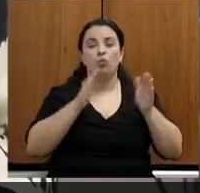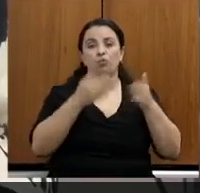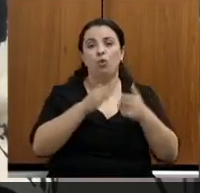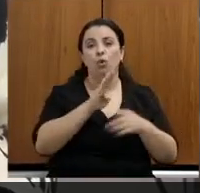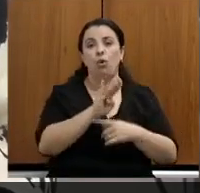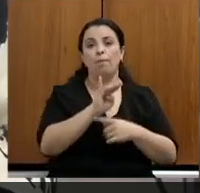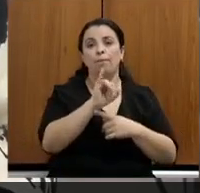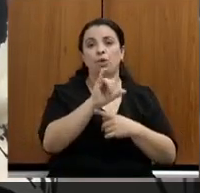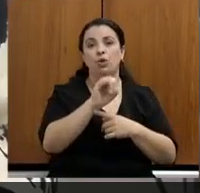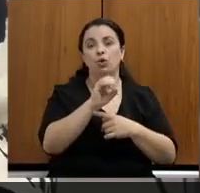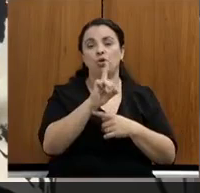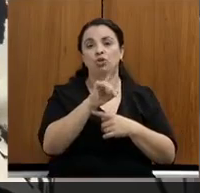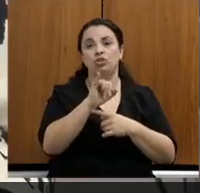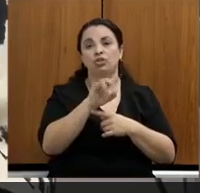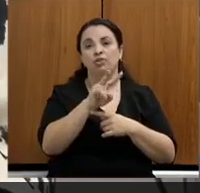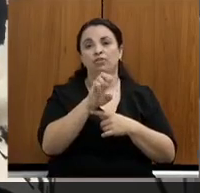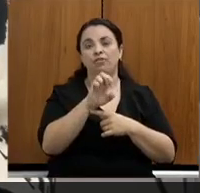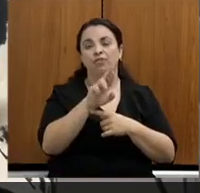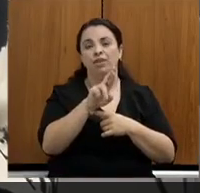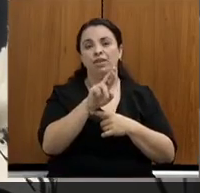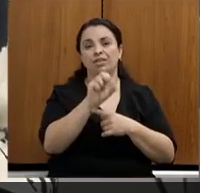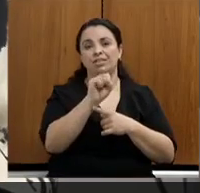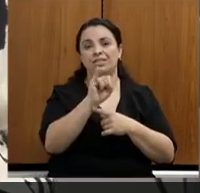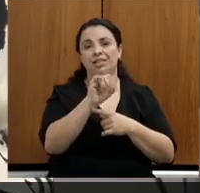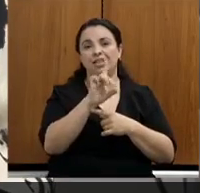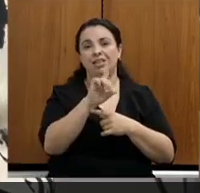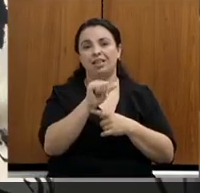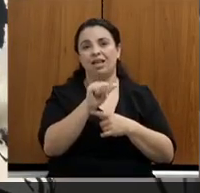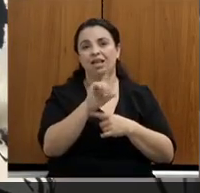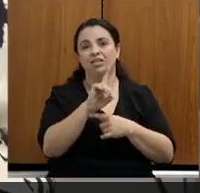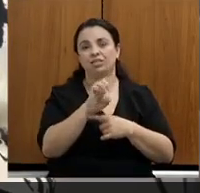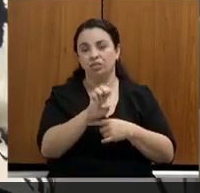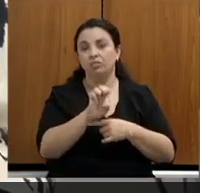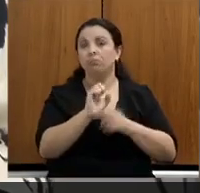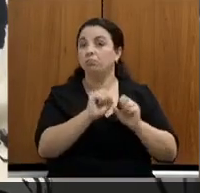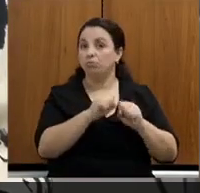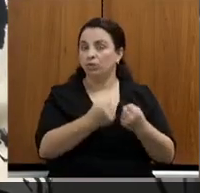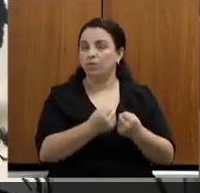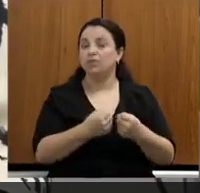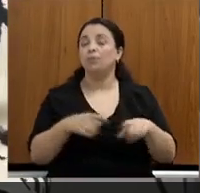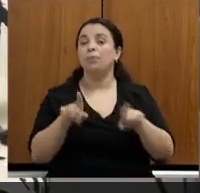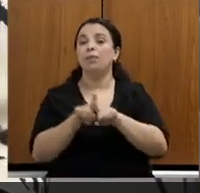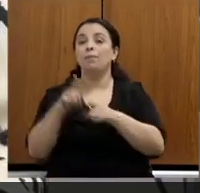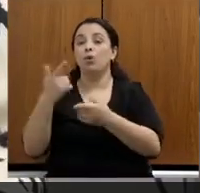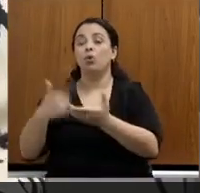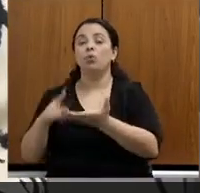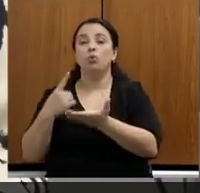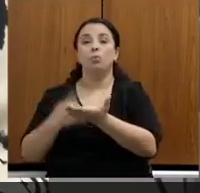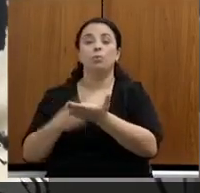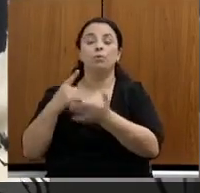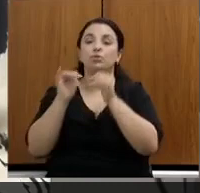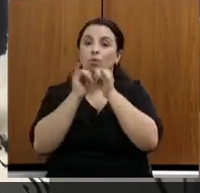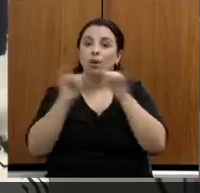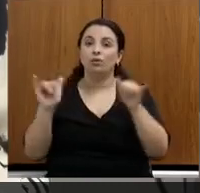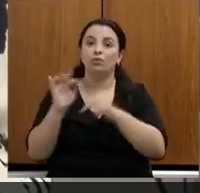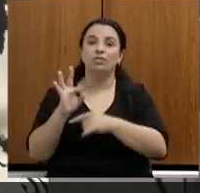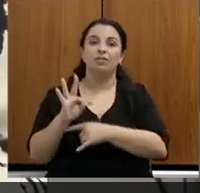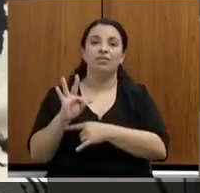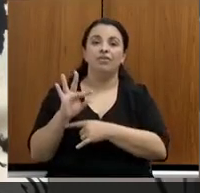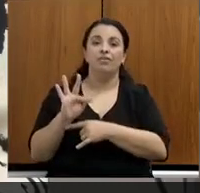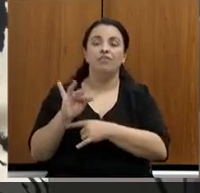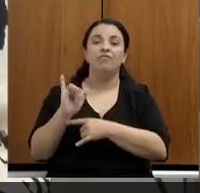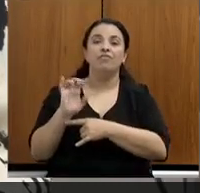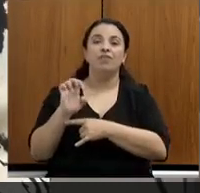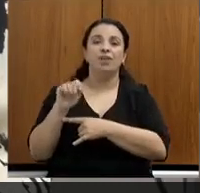no mundo, proteção da biodiversidade, e o anúncio da FIEMG com o governo do Estado para rastreamento de emissões e